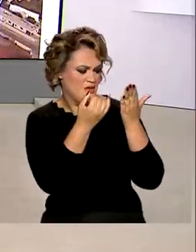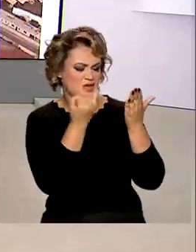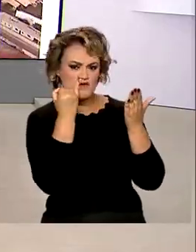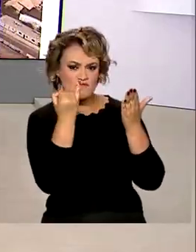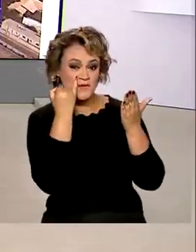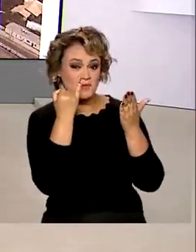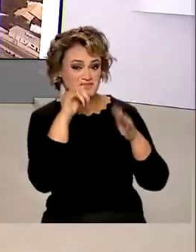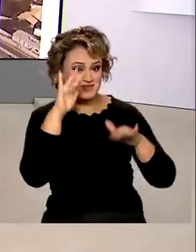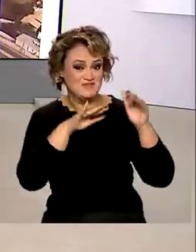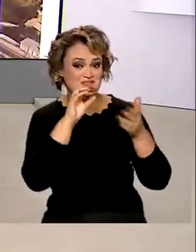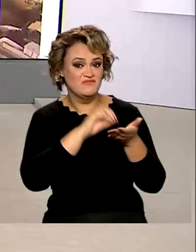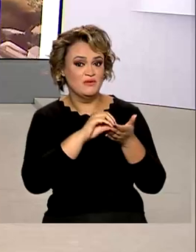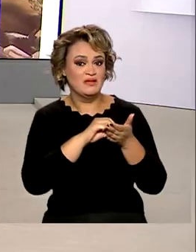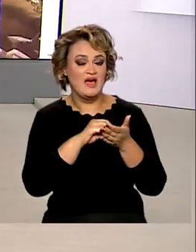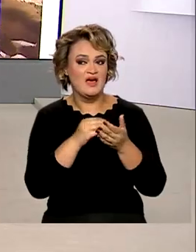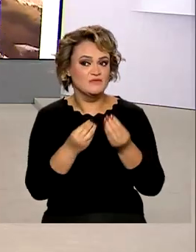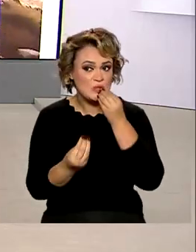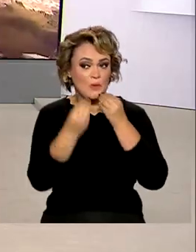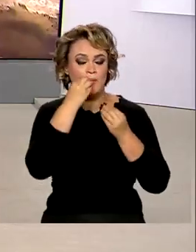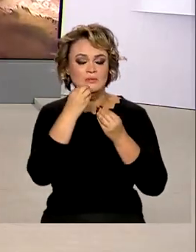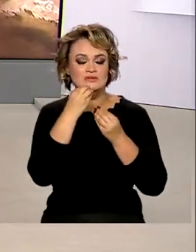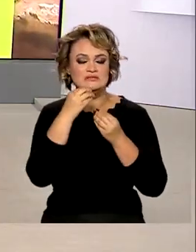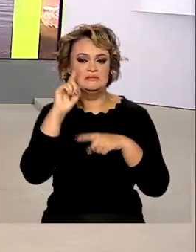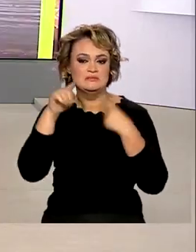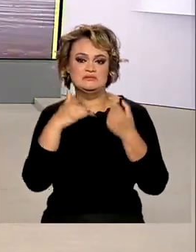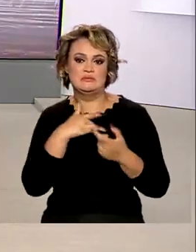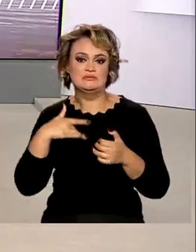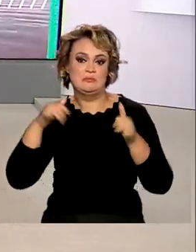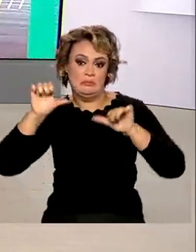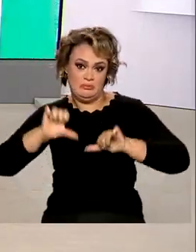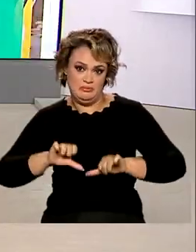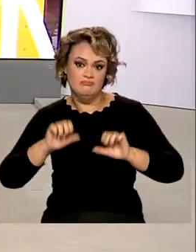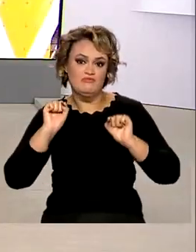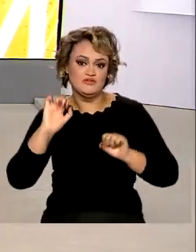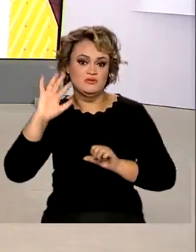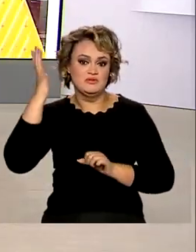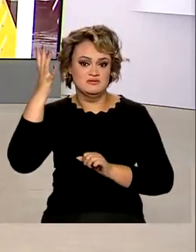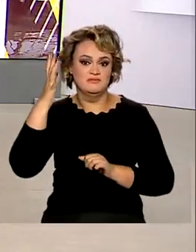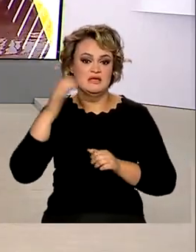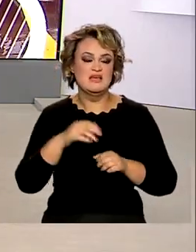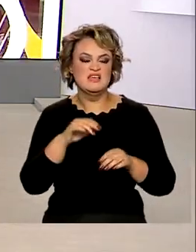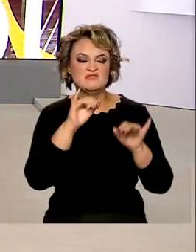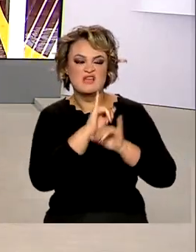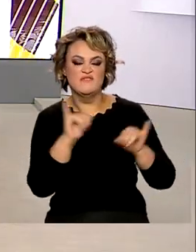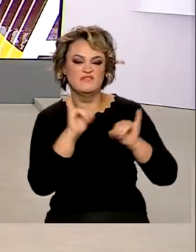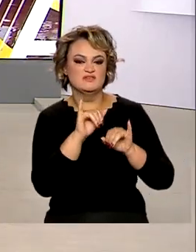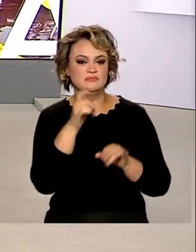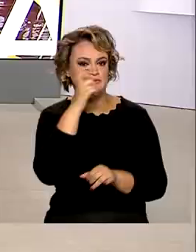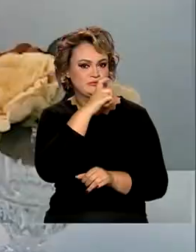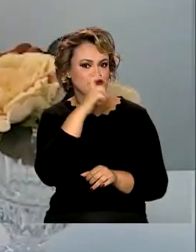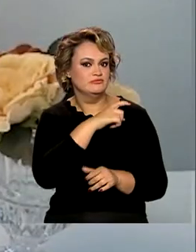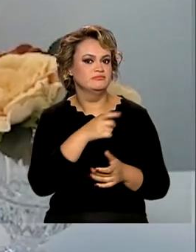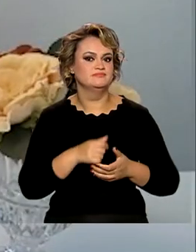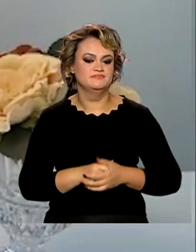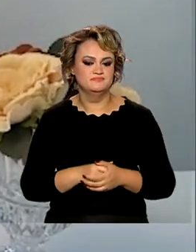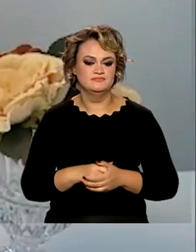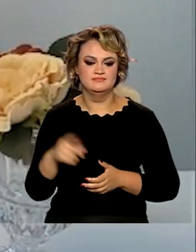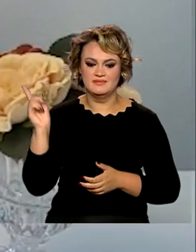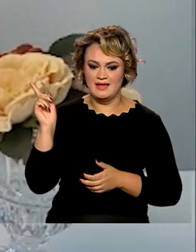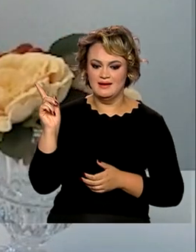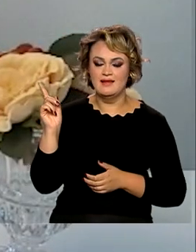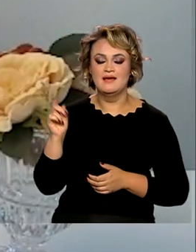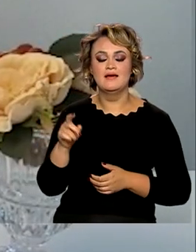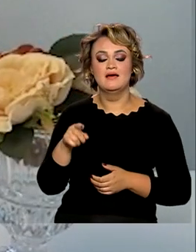pode prejudicar a saúde de quem compra o produto e também configurar propaganda enganosa. Vanessa